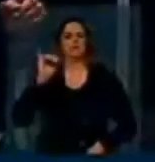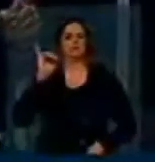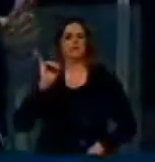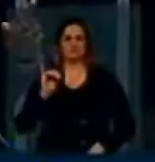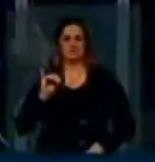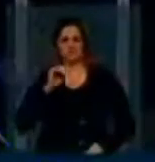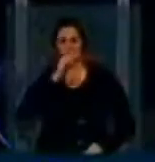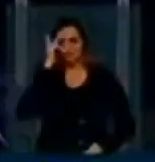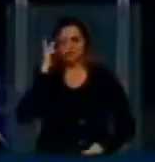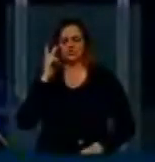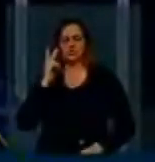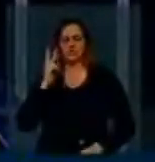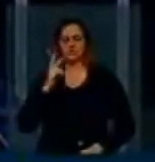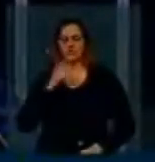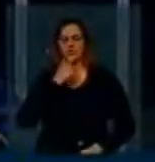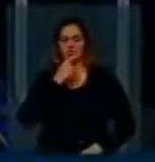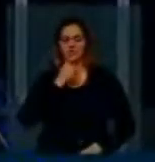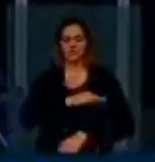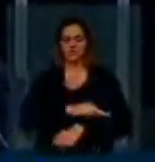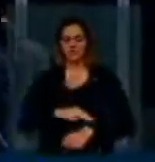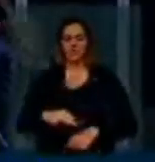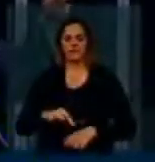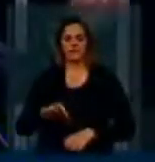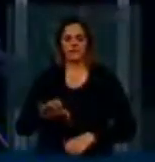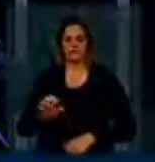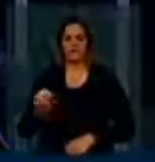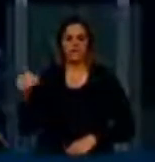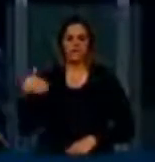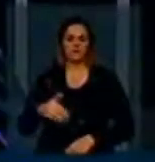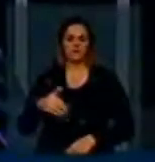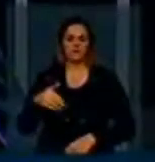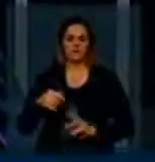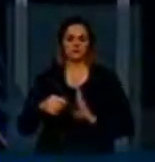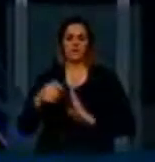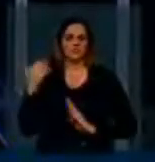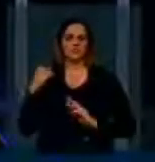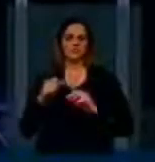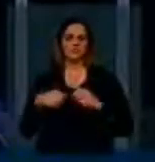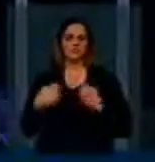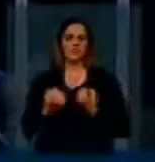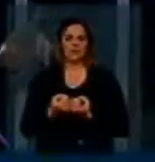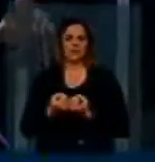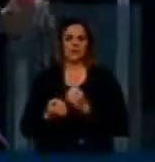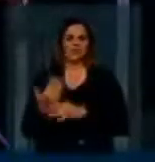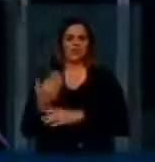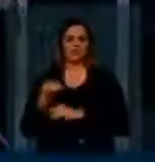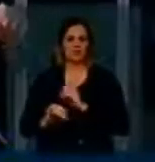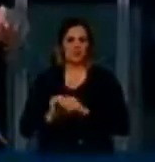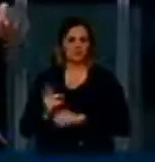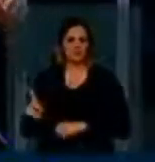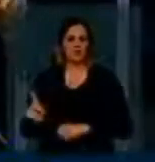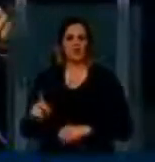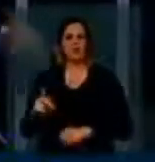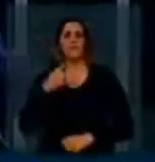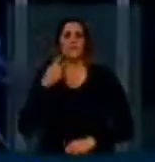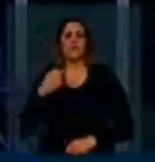britânico Tim Berners-Lee, que esteve no Brasil alguns meses atrás para um seminário, dizendo, eu apoio abertamente o marco civil da internet,